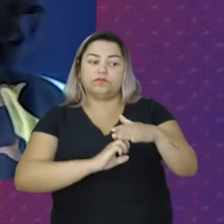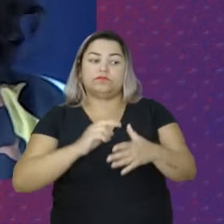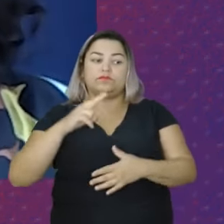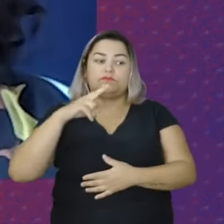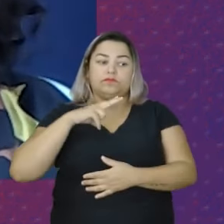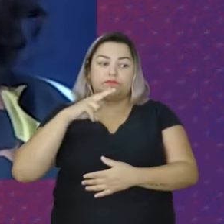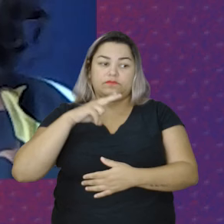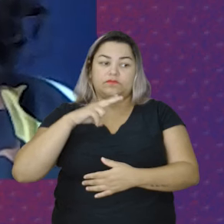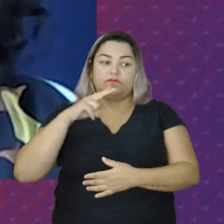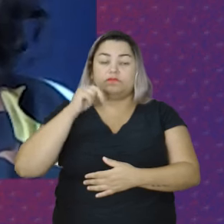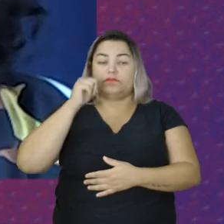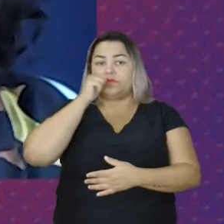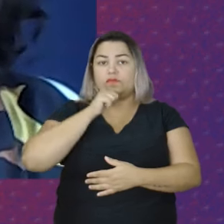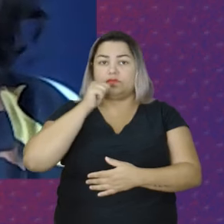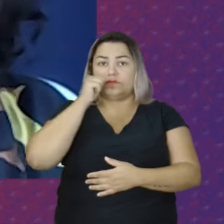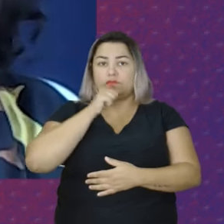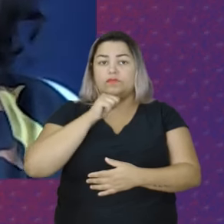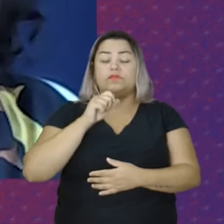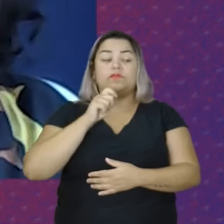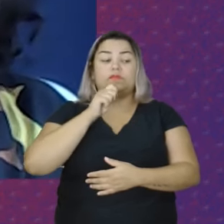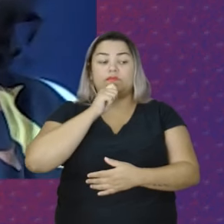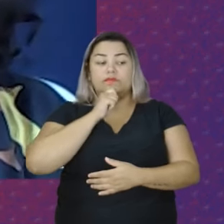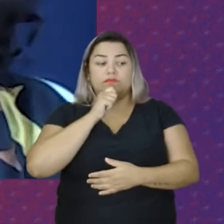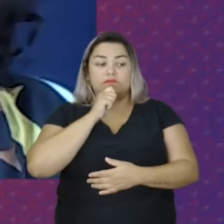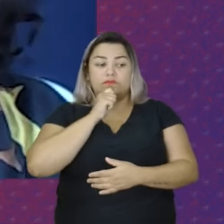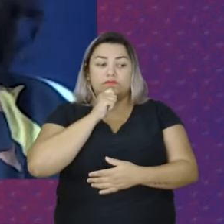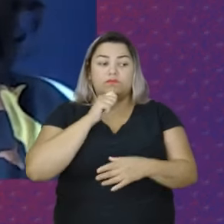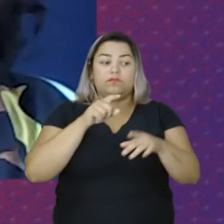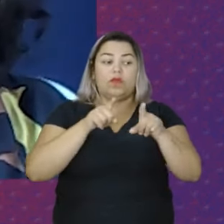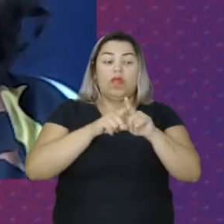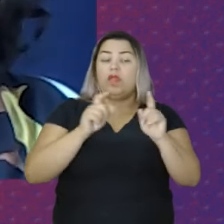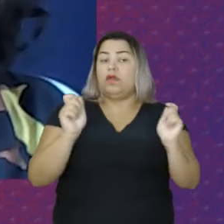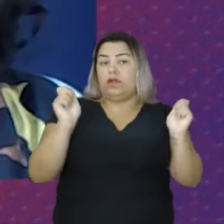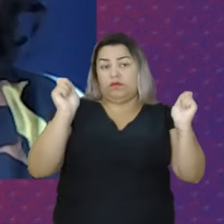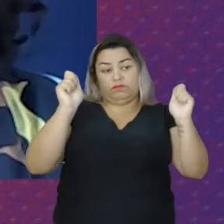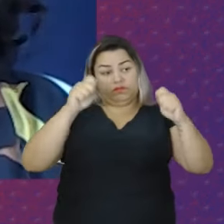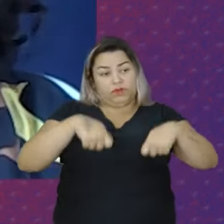As mulheres Elas ainda Precisam